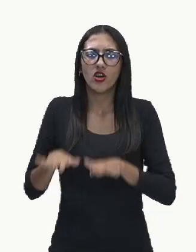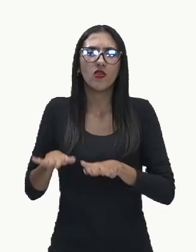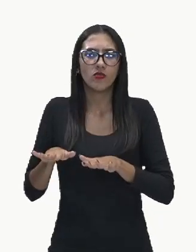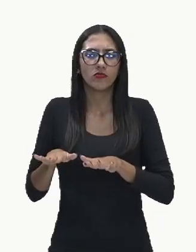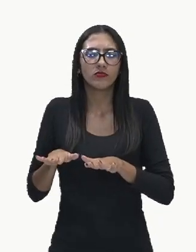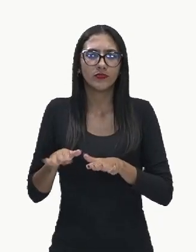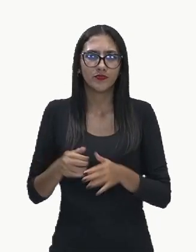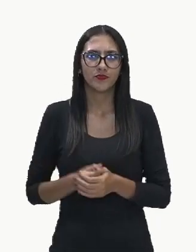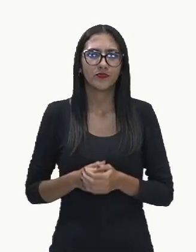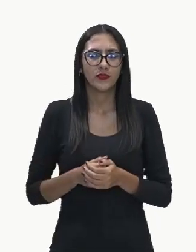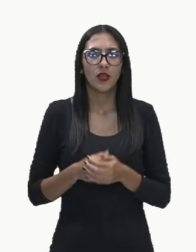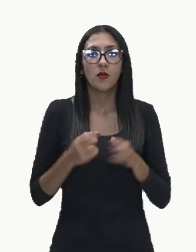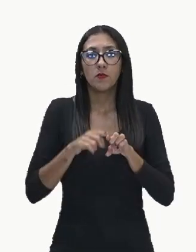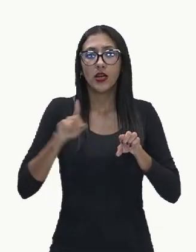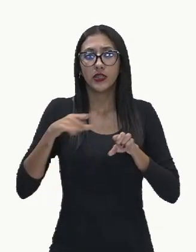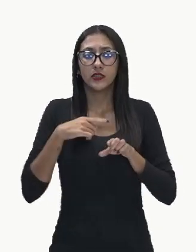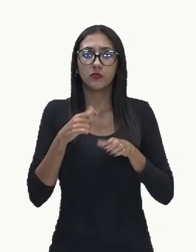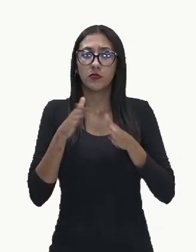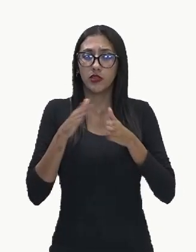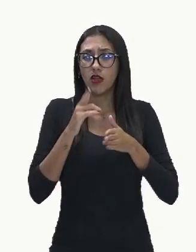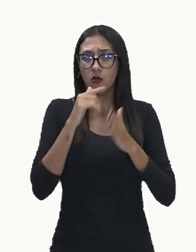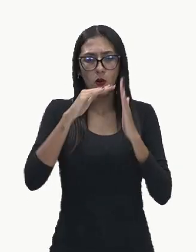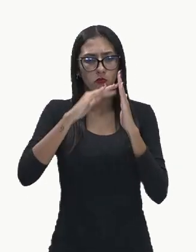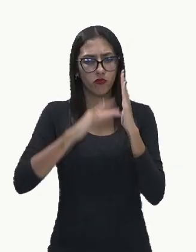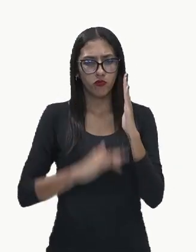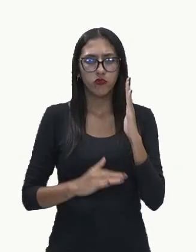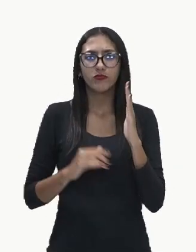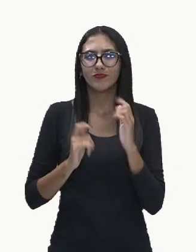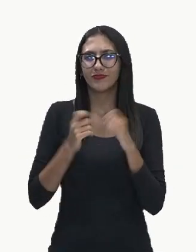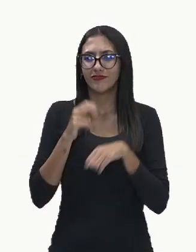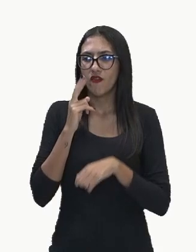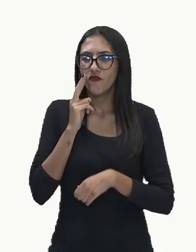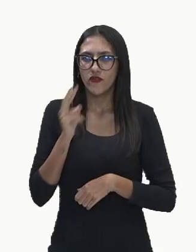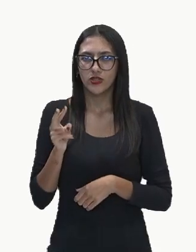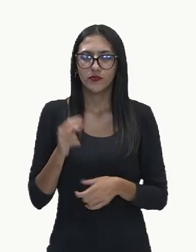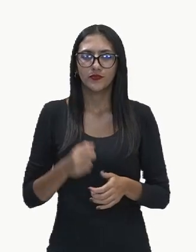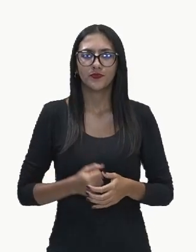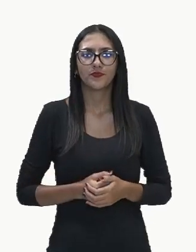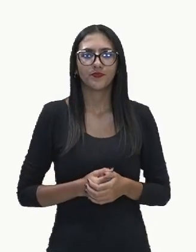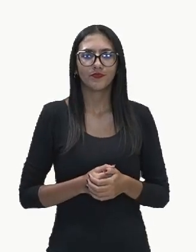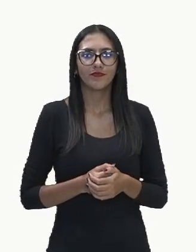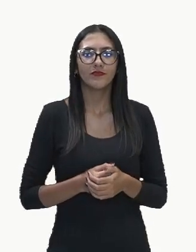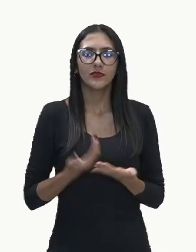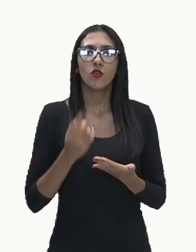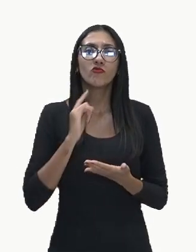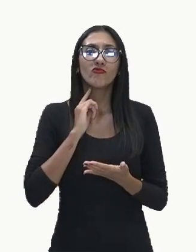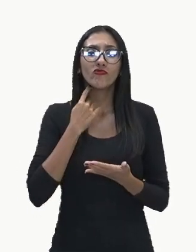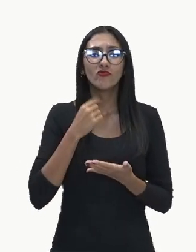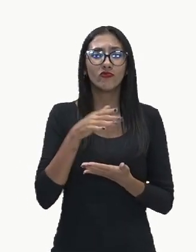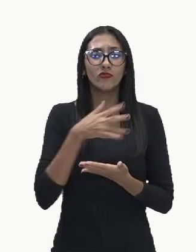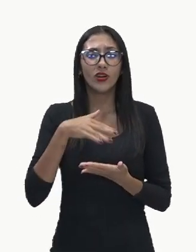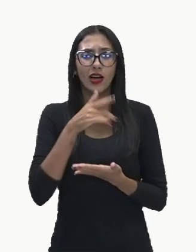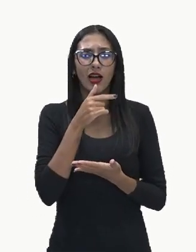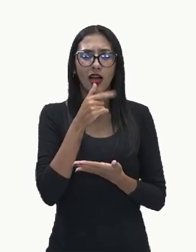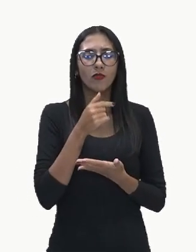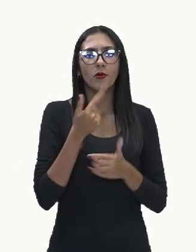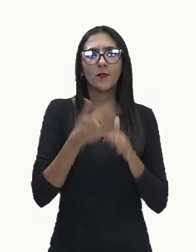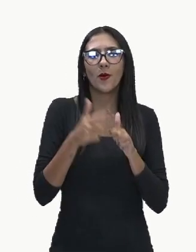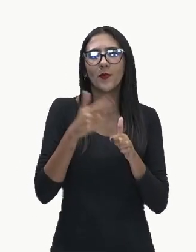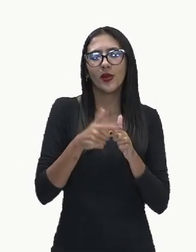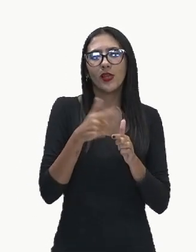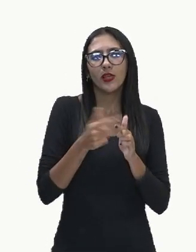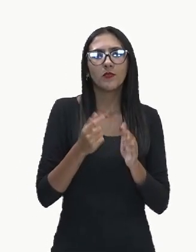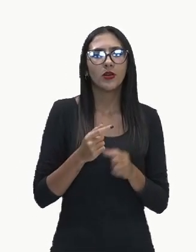quando o curso d'água seca. A contaminação dos recursos hídricos prejudica a vida aquática